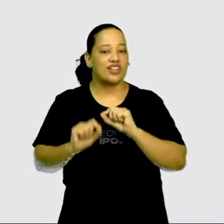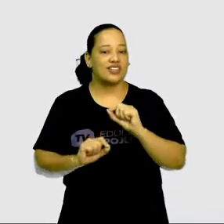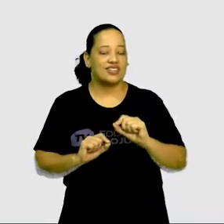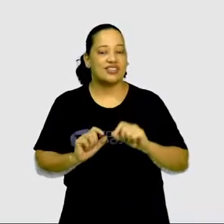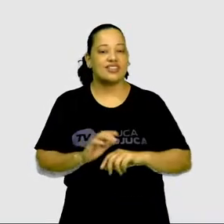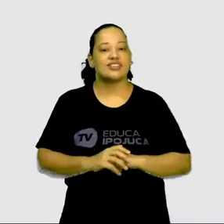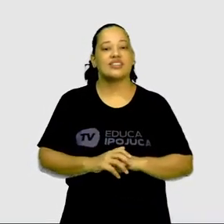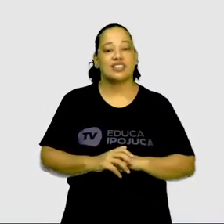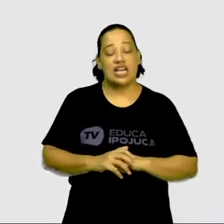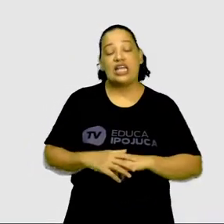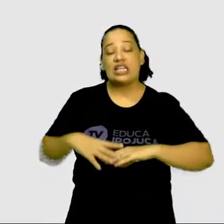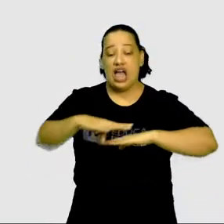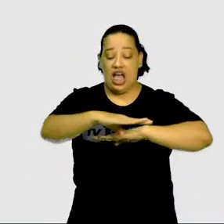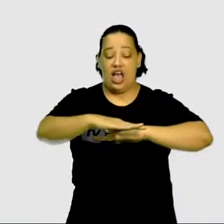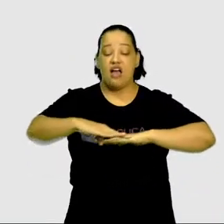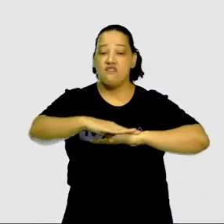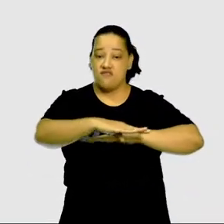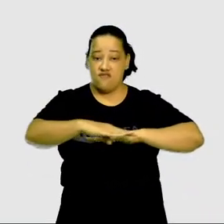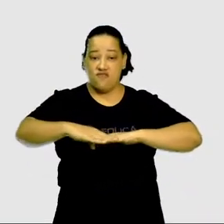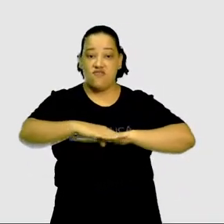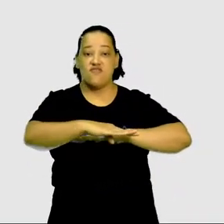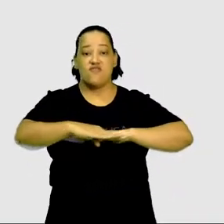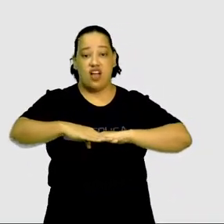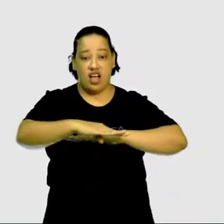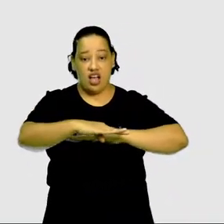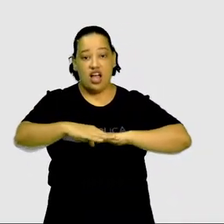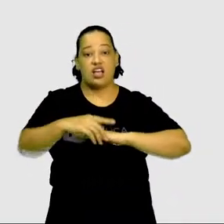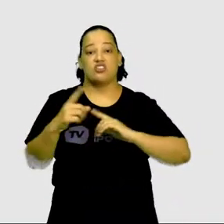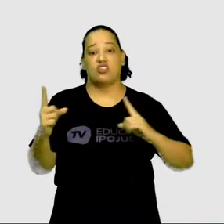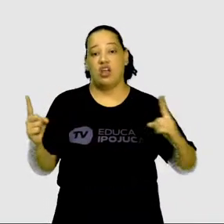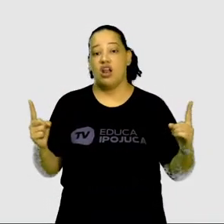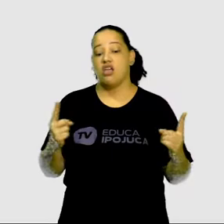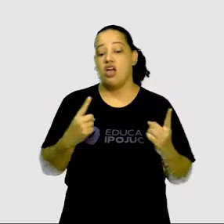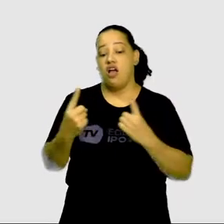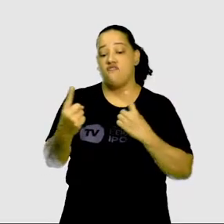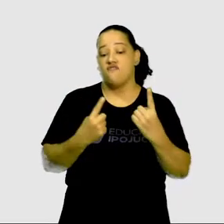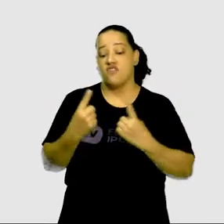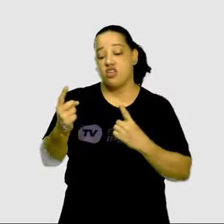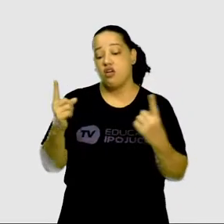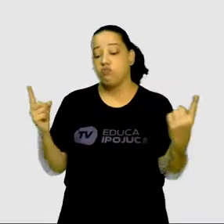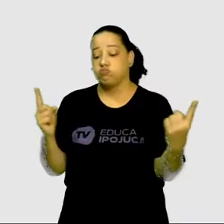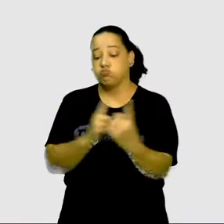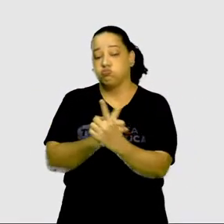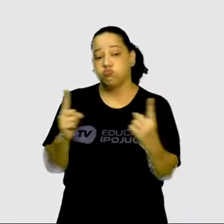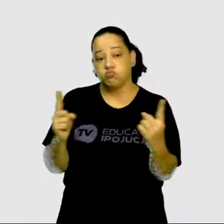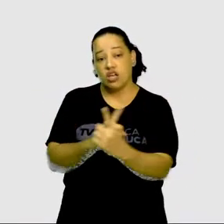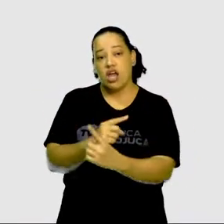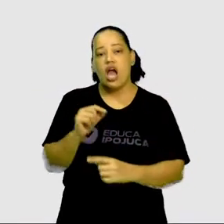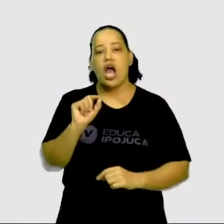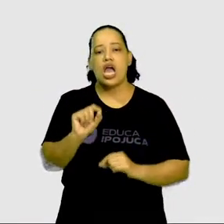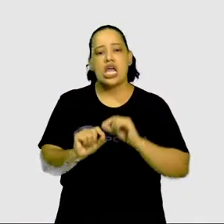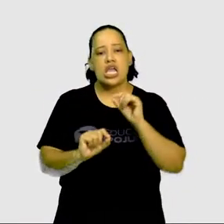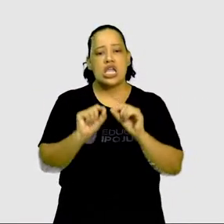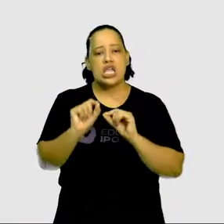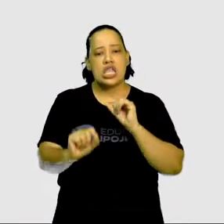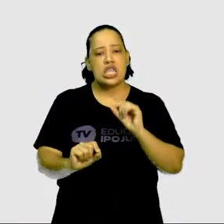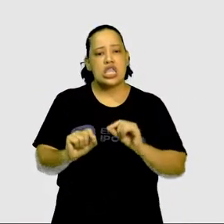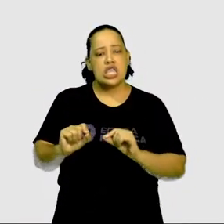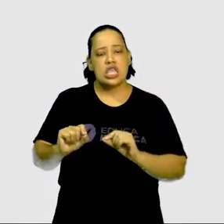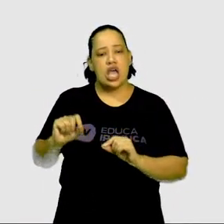faixa de pedestre, mais uma vez, e uma via. E aí, quem está dando os comandos aí, criança?